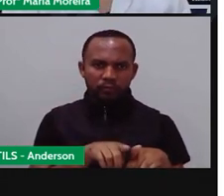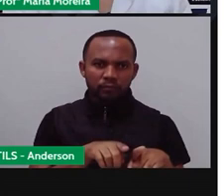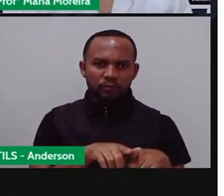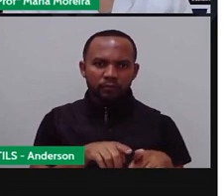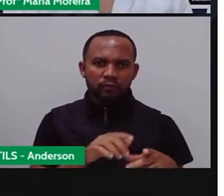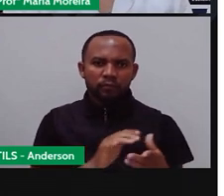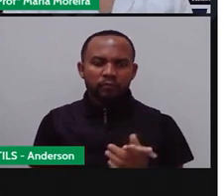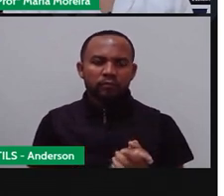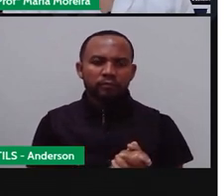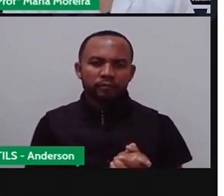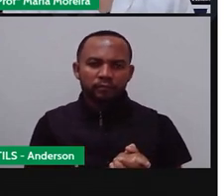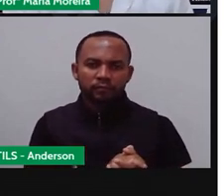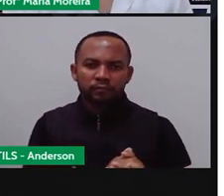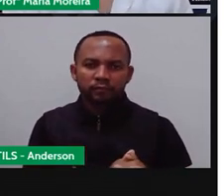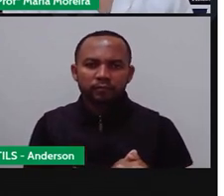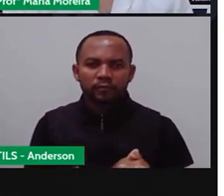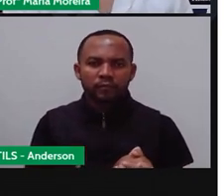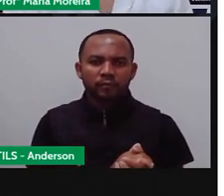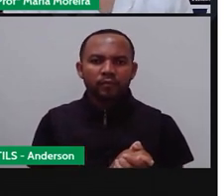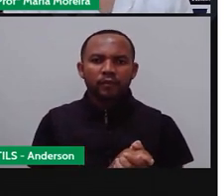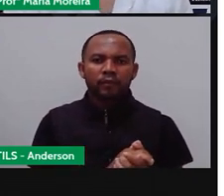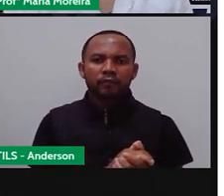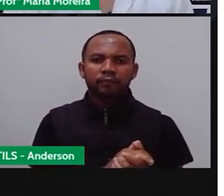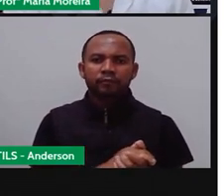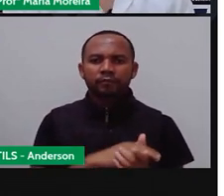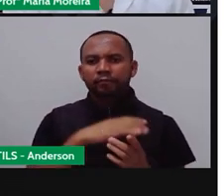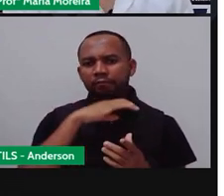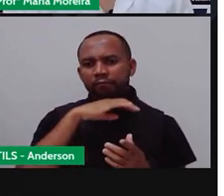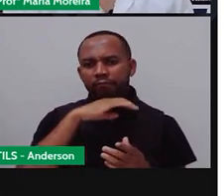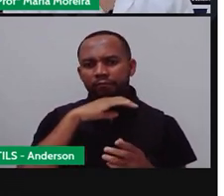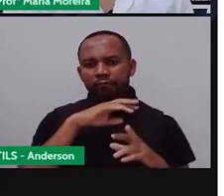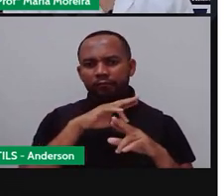não é um animal vertebrado, né? O bicho da seda também, né?